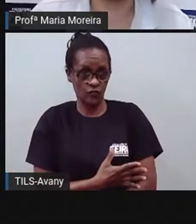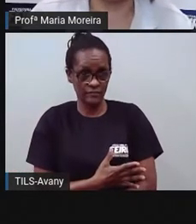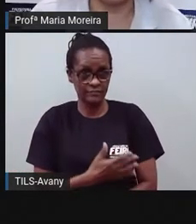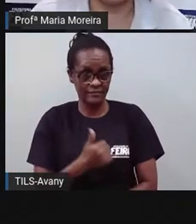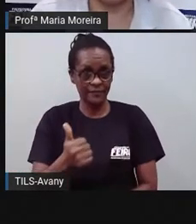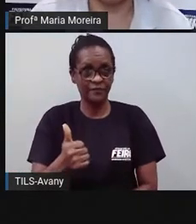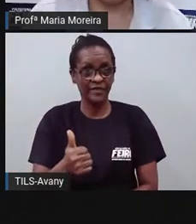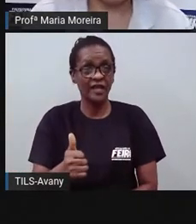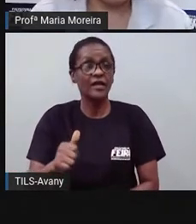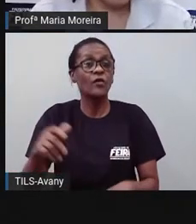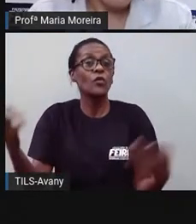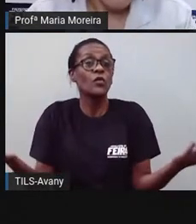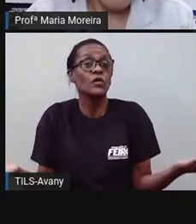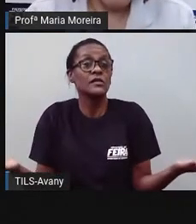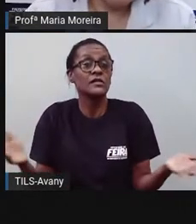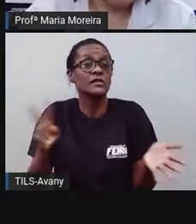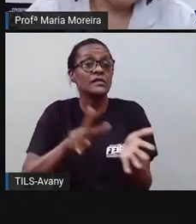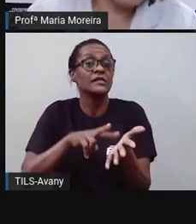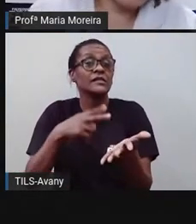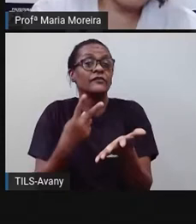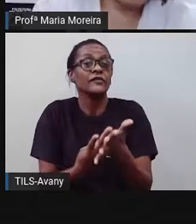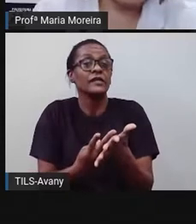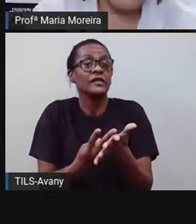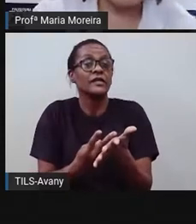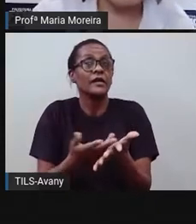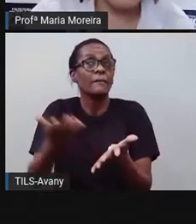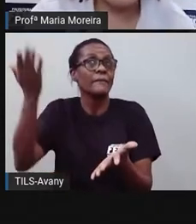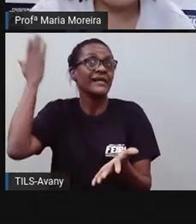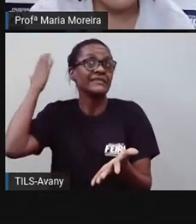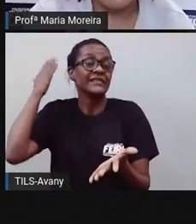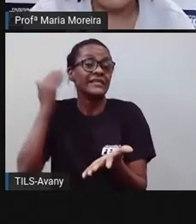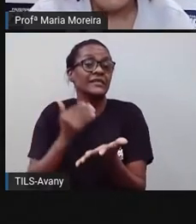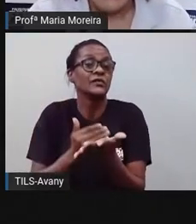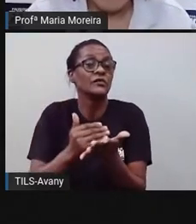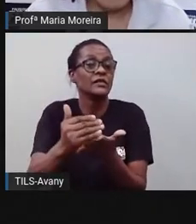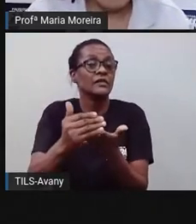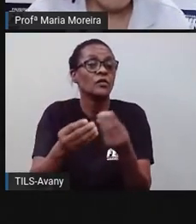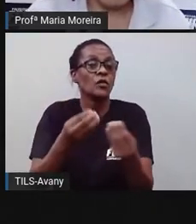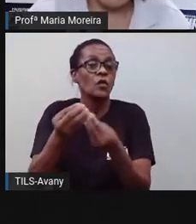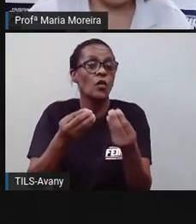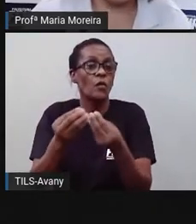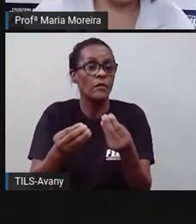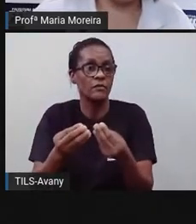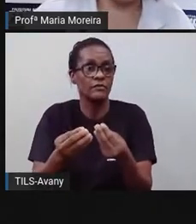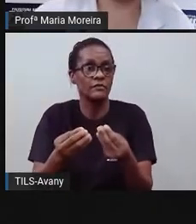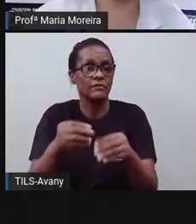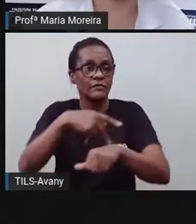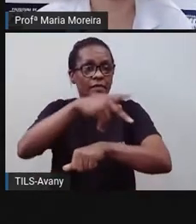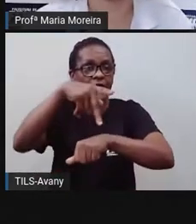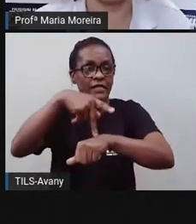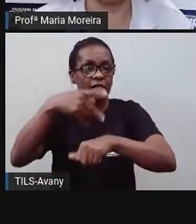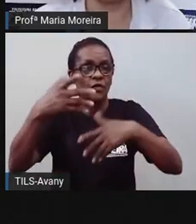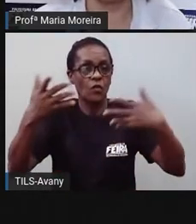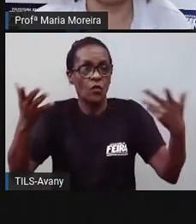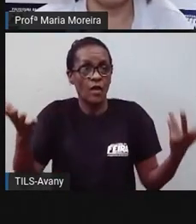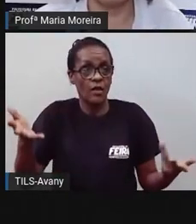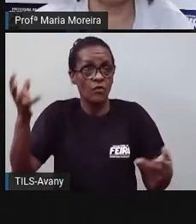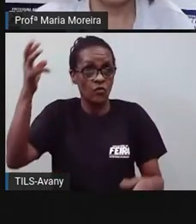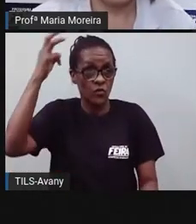africana ou simplesmente referem-se aí a alguma prática desenvolvida pelos